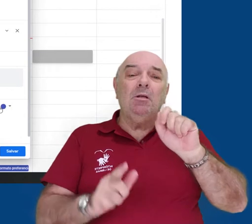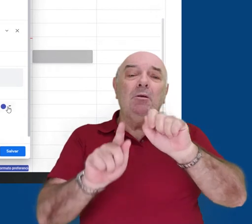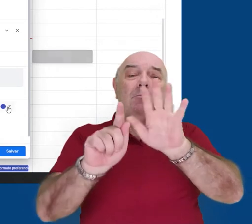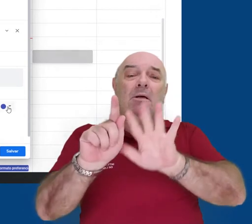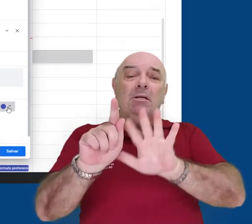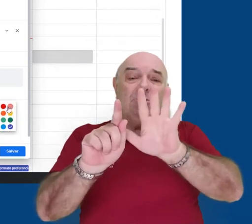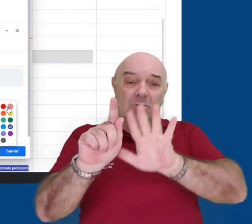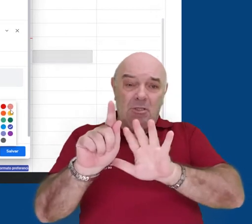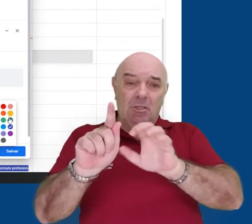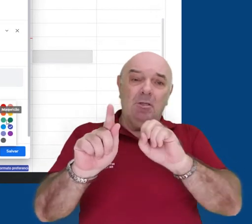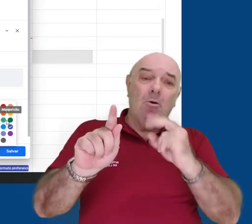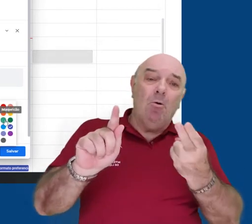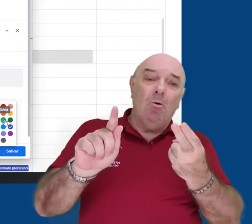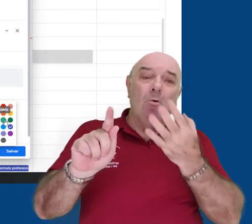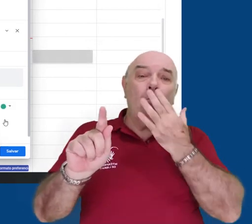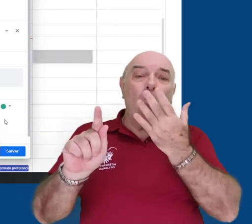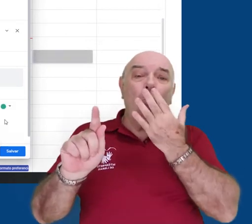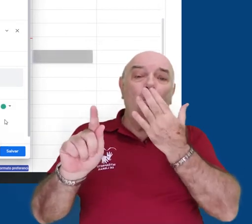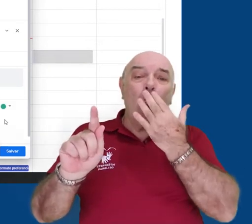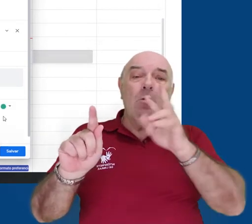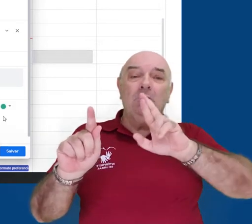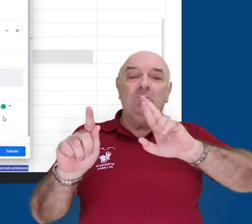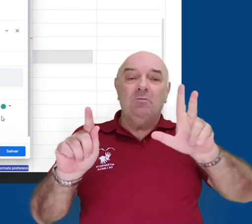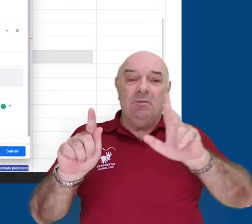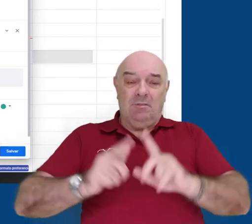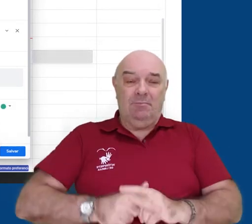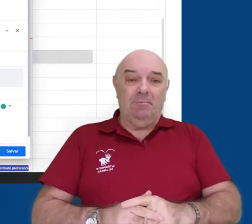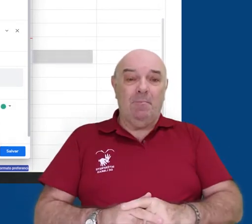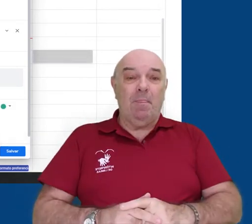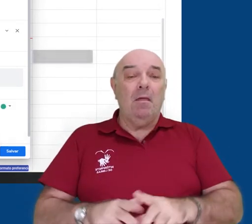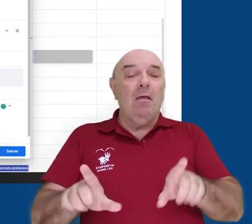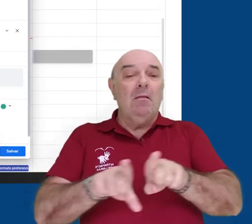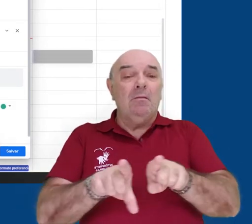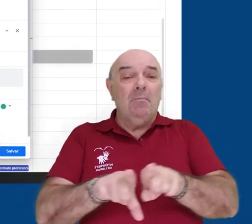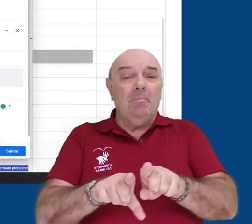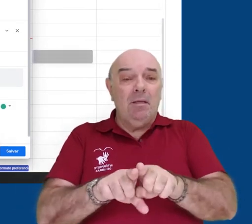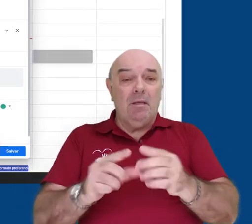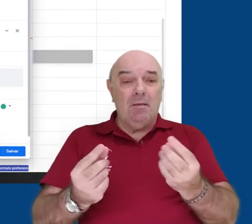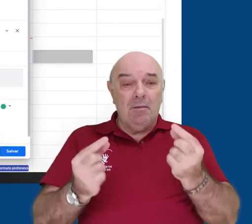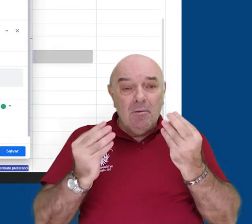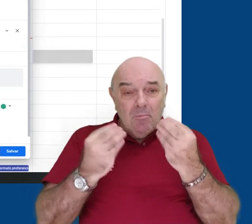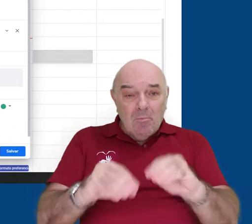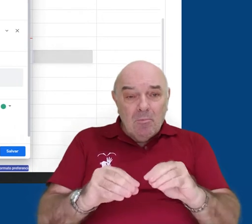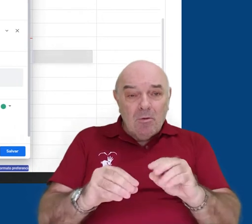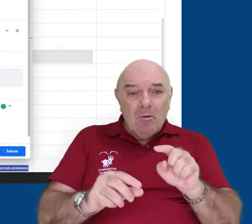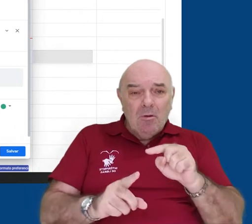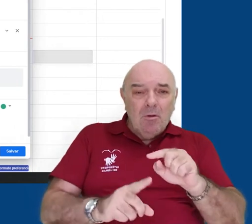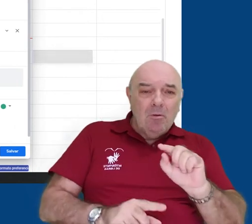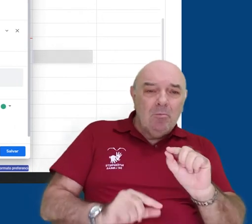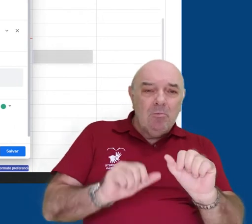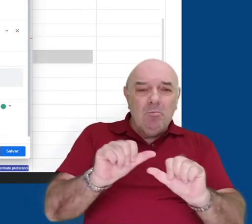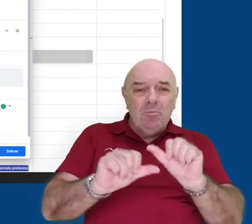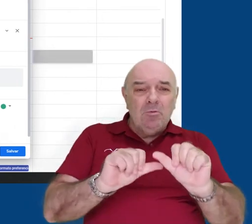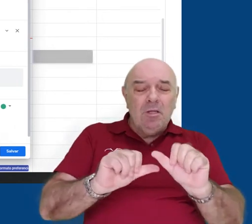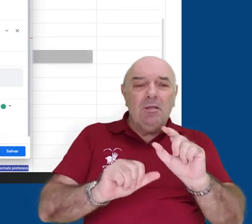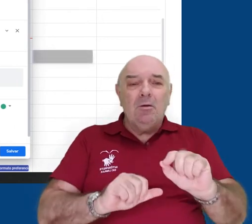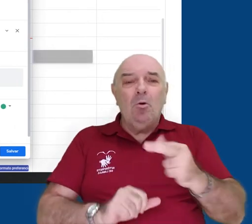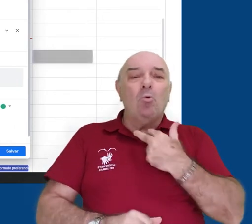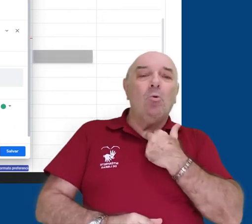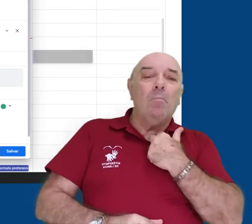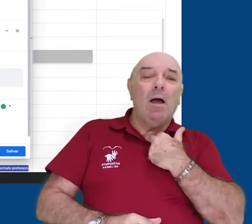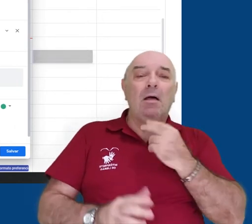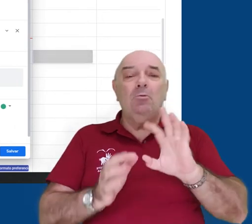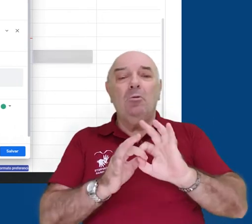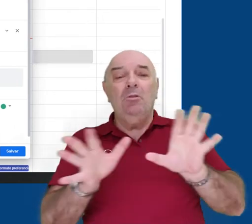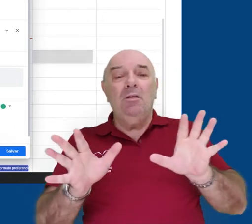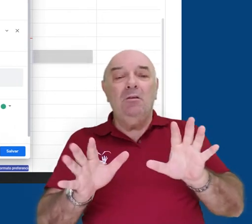evento e também mudar a cor do evento. Também é possível definir o nosso status como ocupado ou livre durante